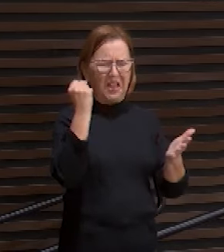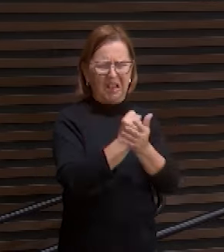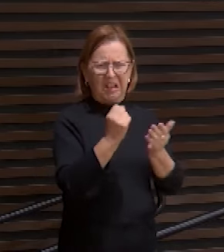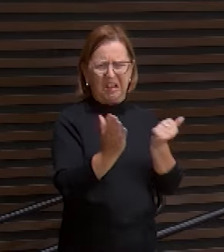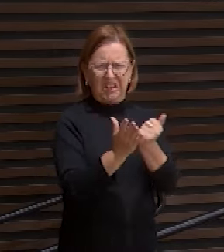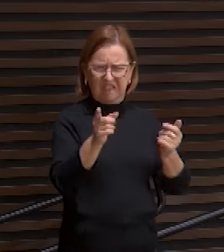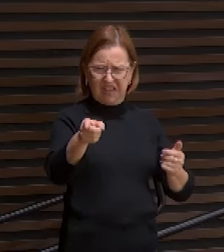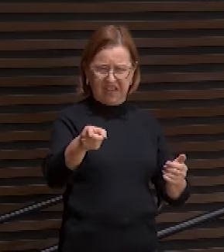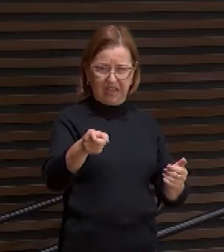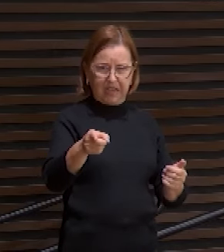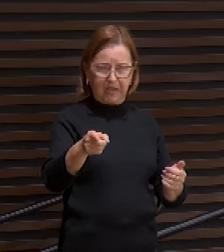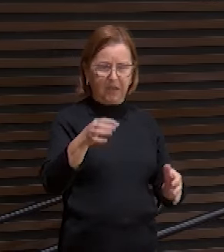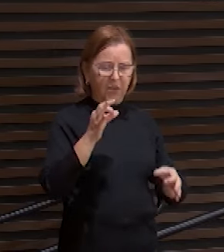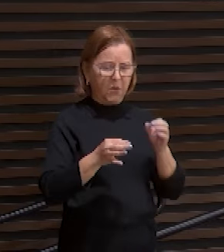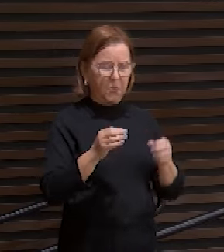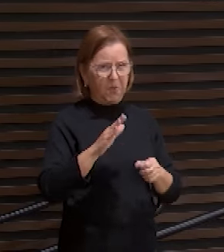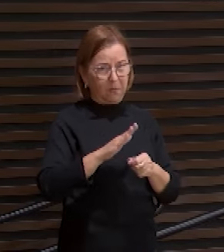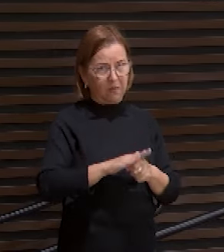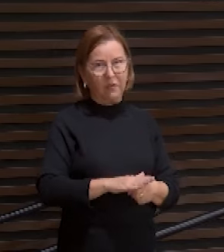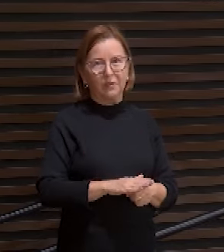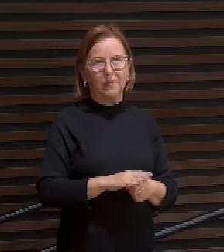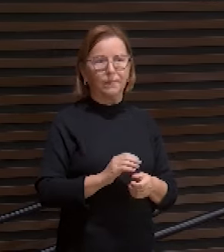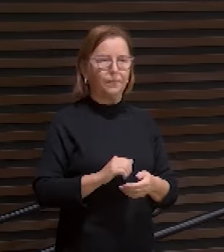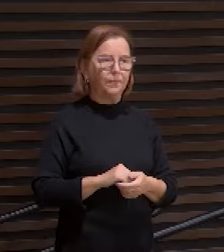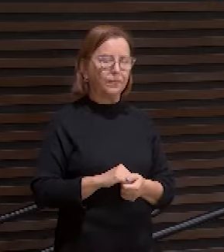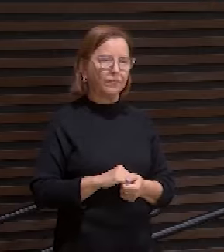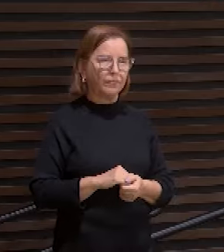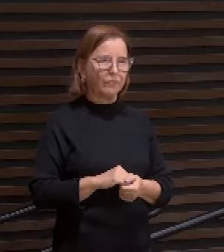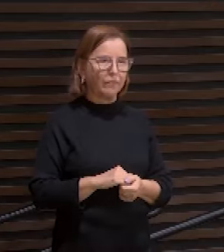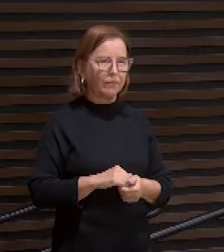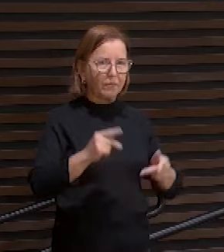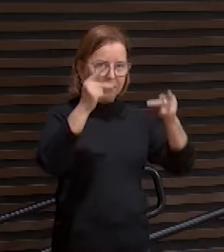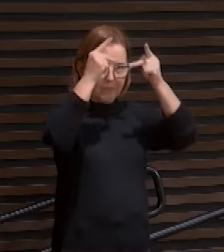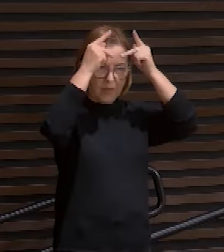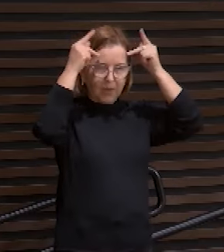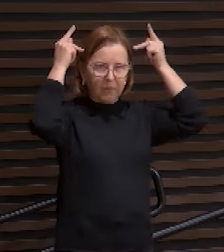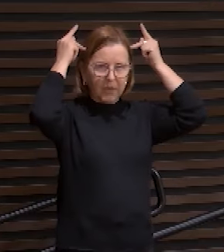juízo opressor foi arrebatado pilatos